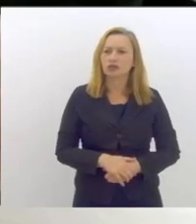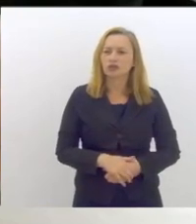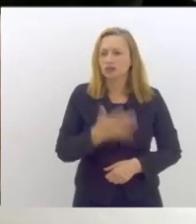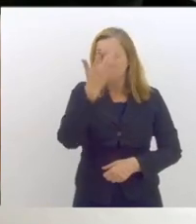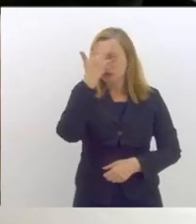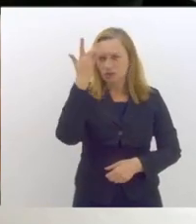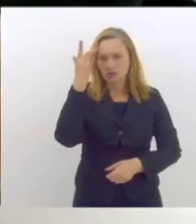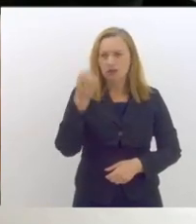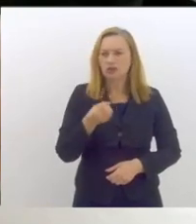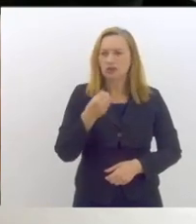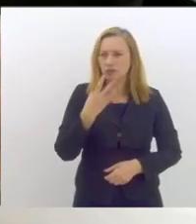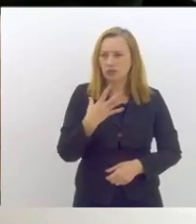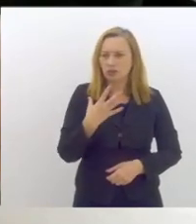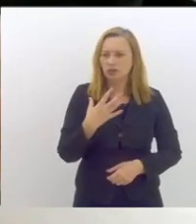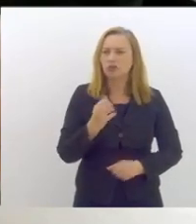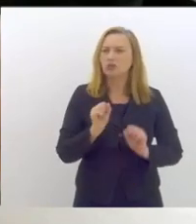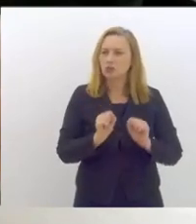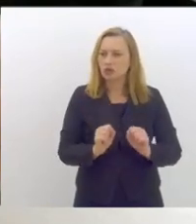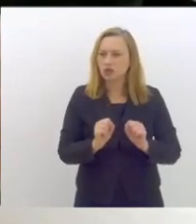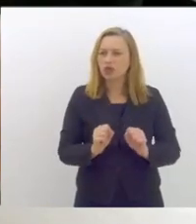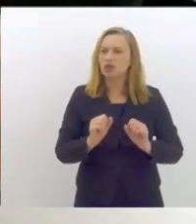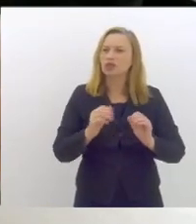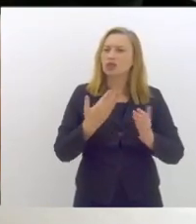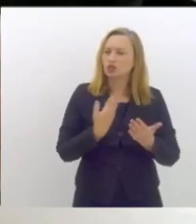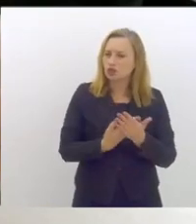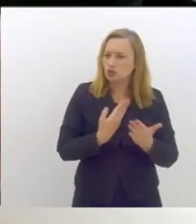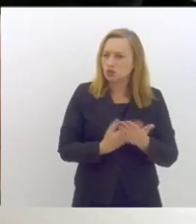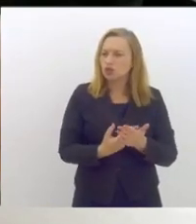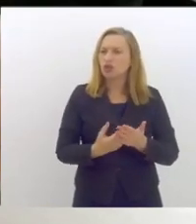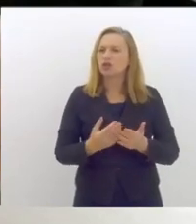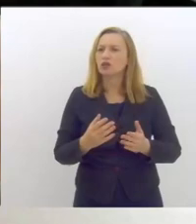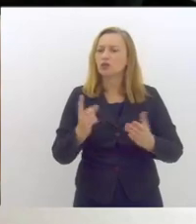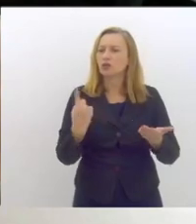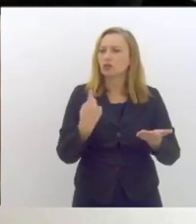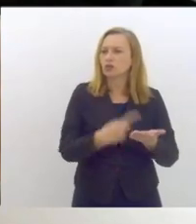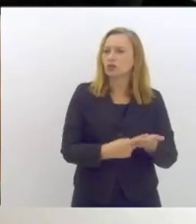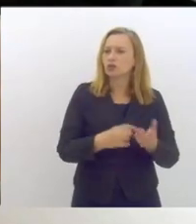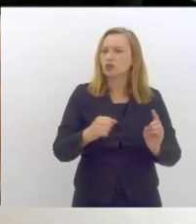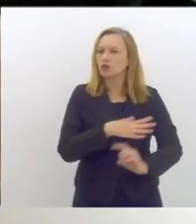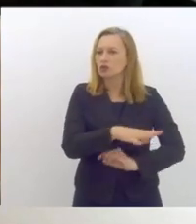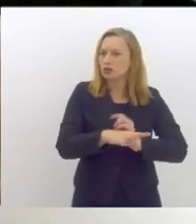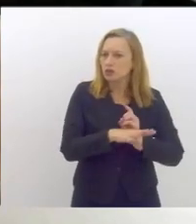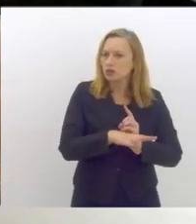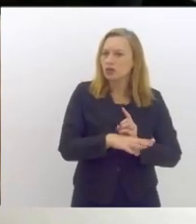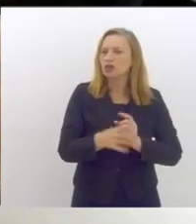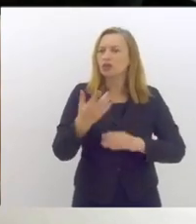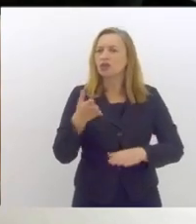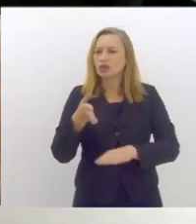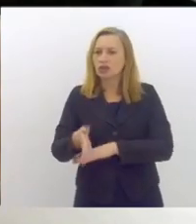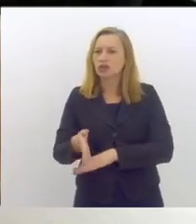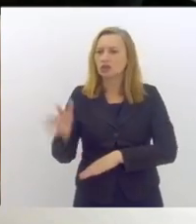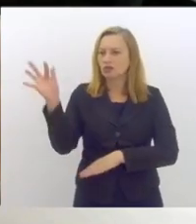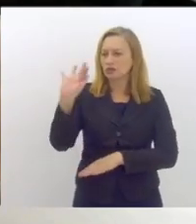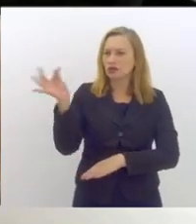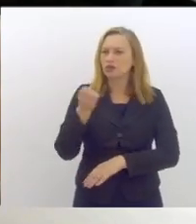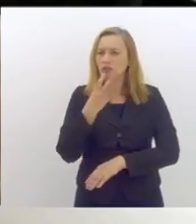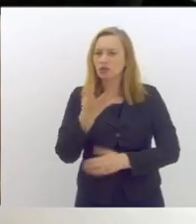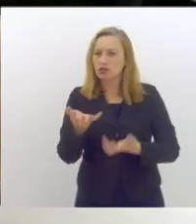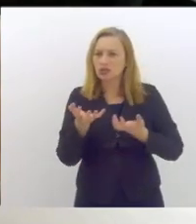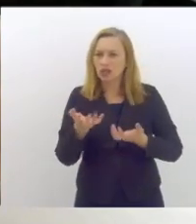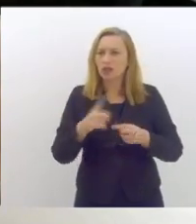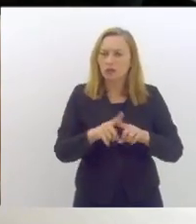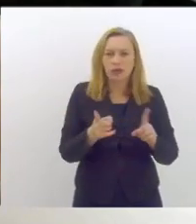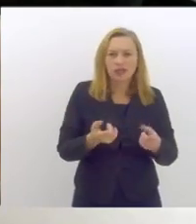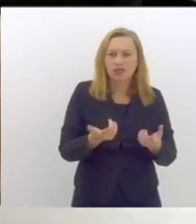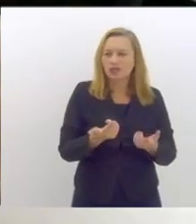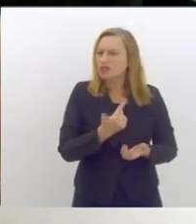saúde mental boa para que eles pudessem estudar para que eles pudessem ter um bom convívio social para que eles pudessem entrar numa faculdade boa se assim eles quisessem mas